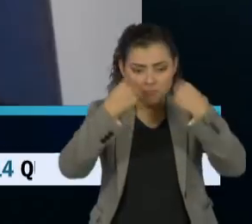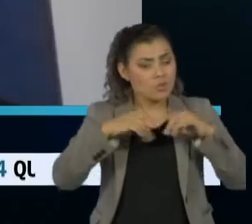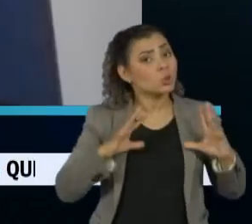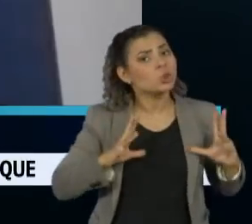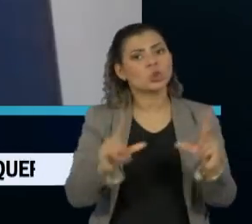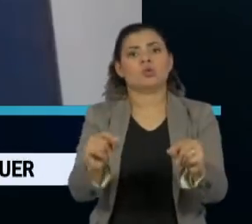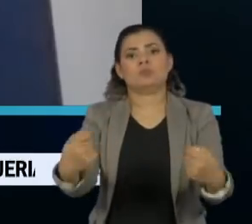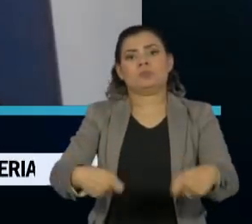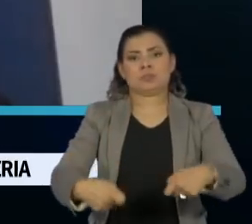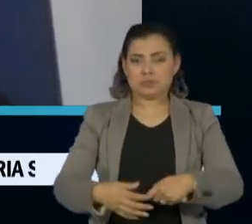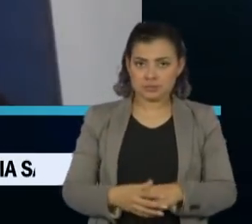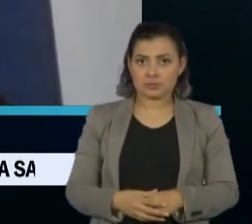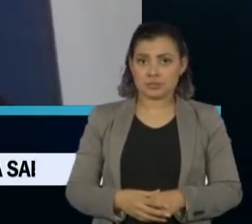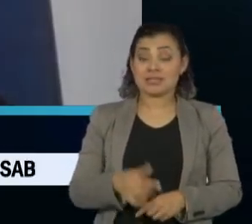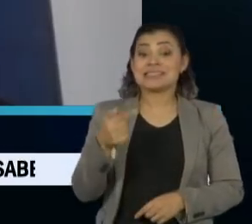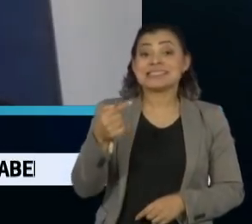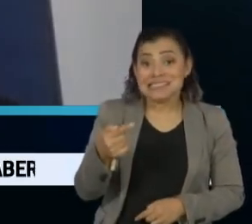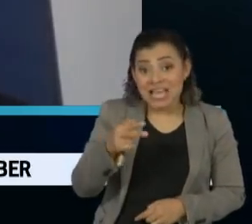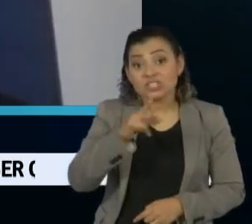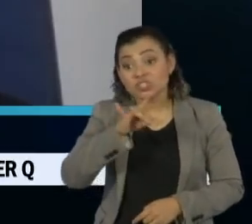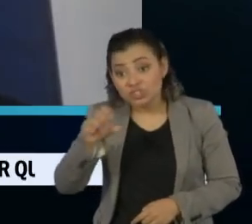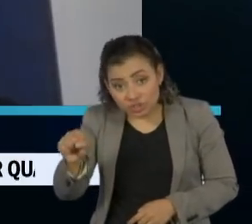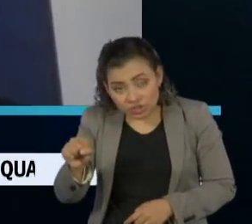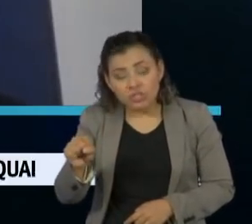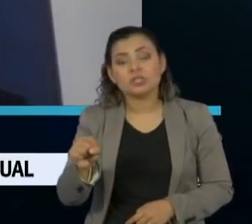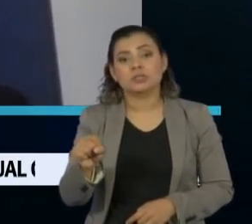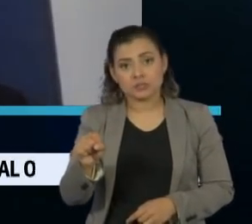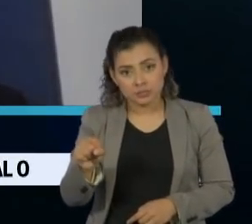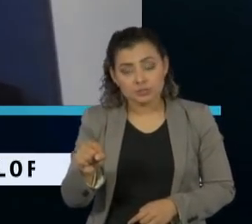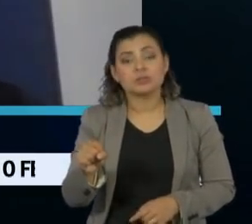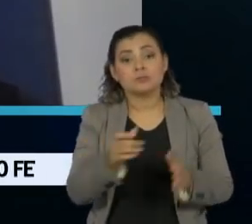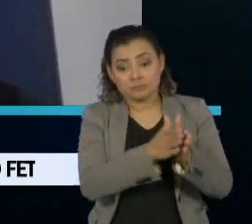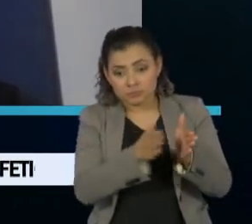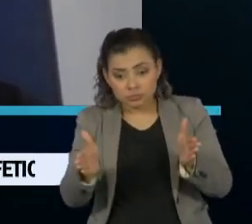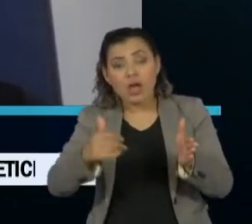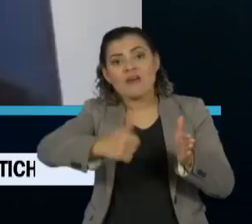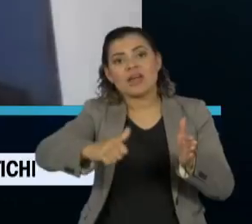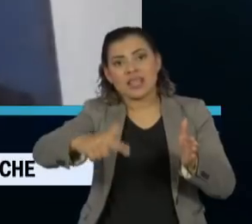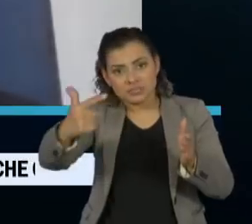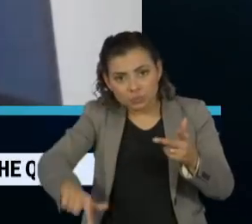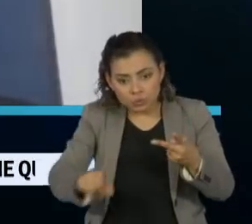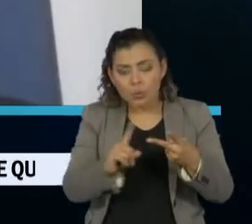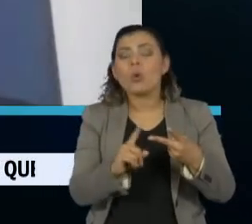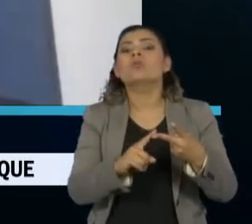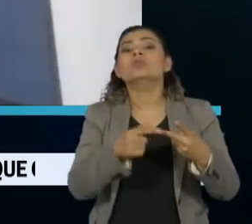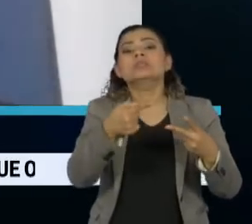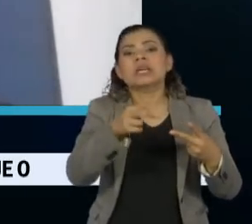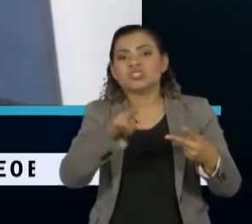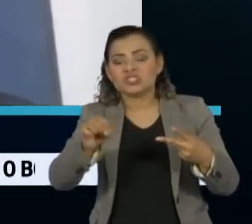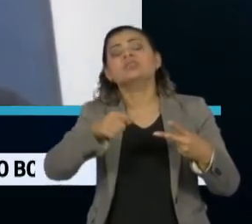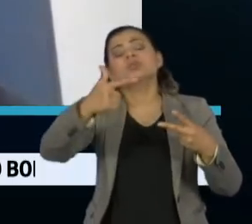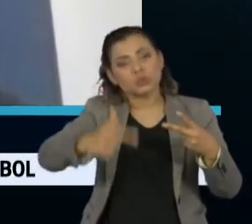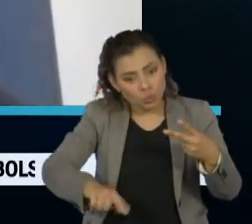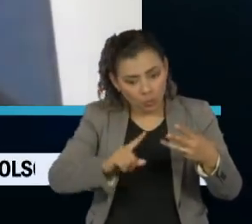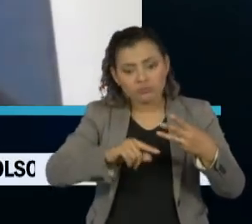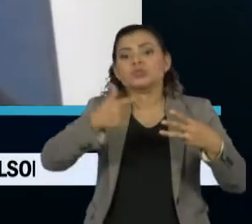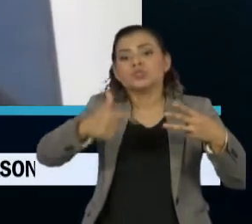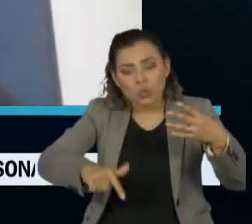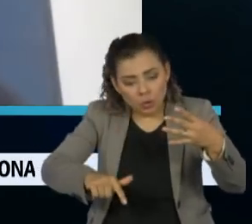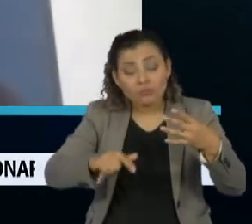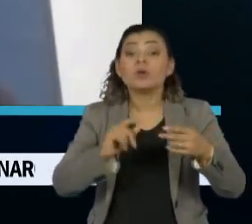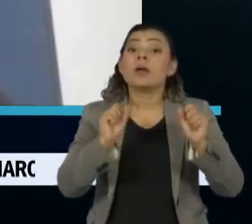massa. A cada sete dias, esses indicadores serão revistos. Isso significa que a região poderá